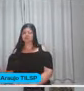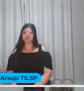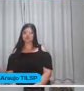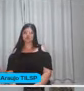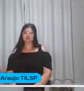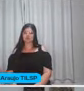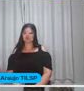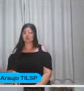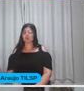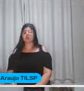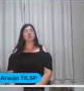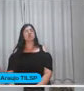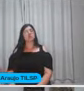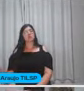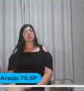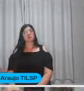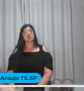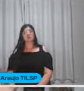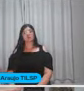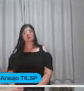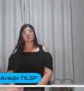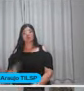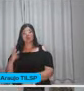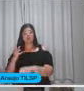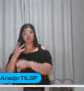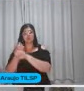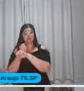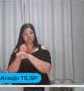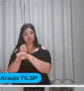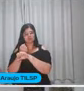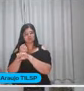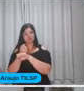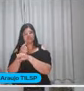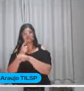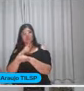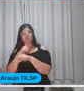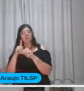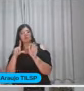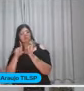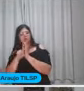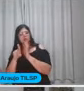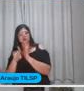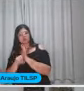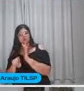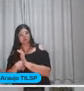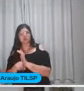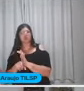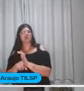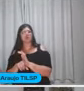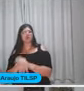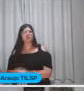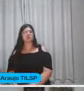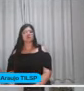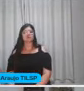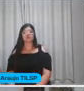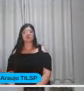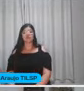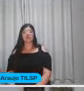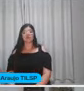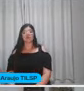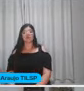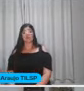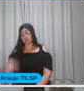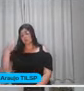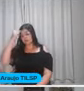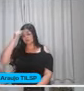integração Que é o da interdisciplinaridade Quando tem pergunta Porque a pergunta É que lá na cabecinha